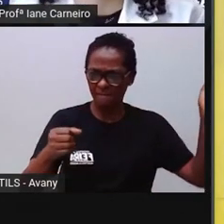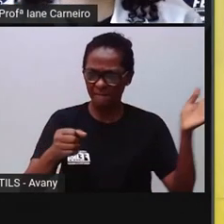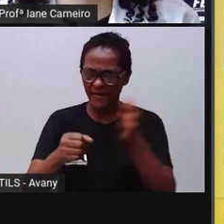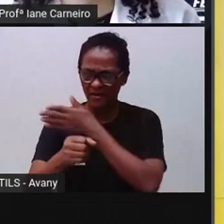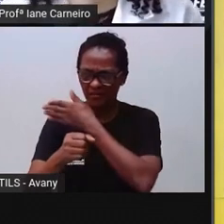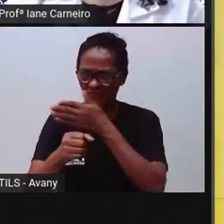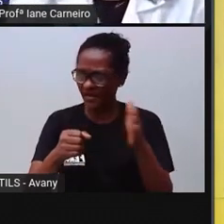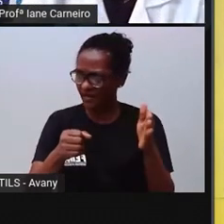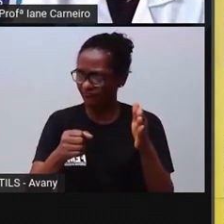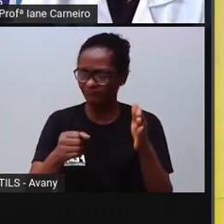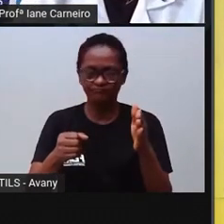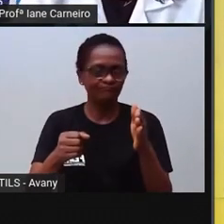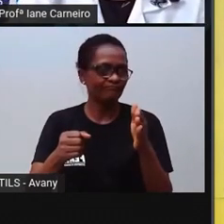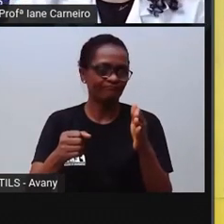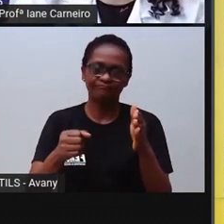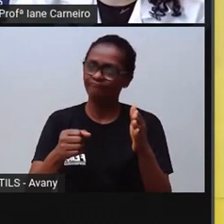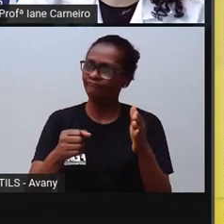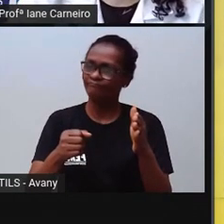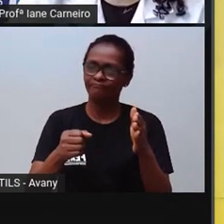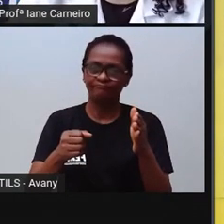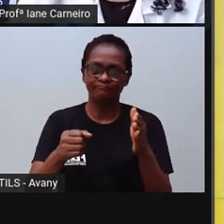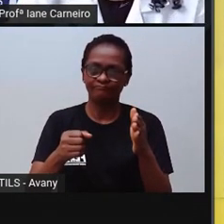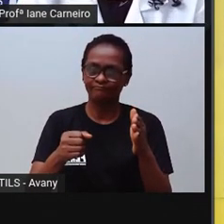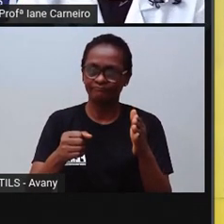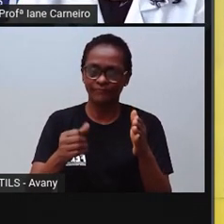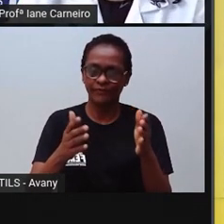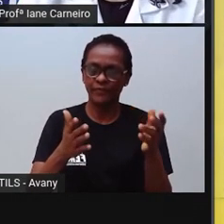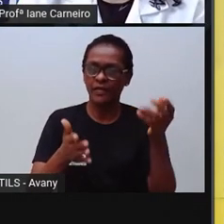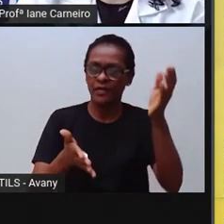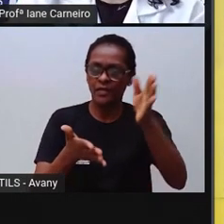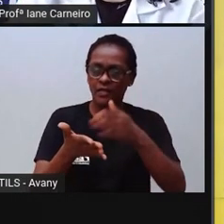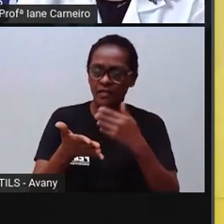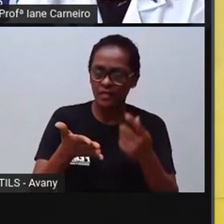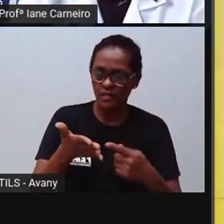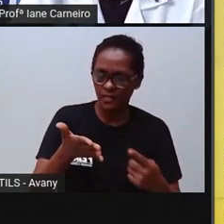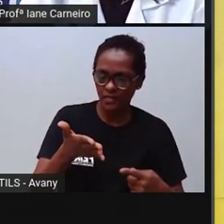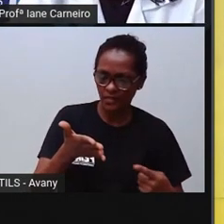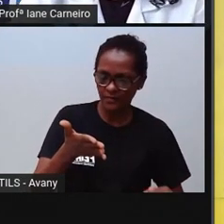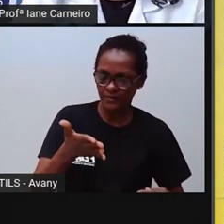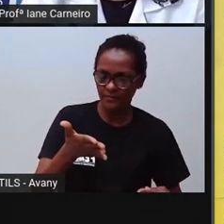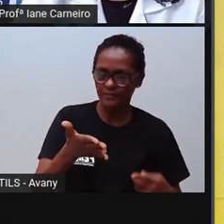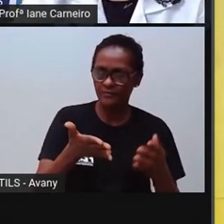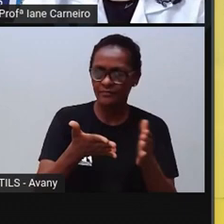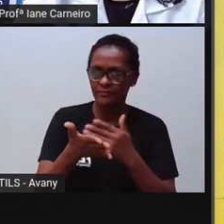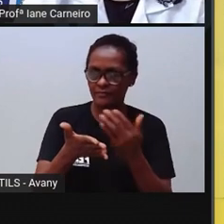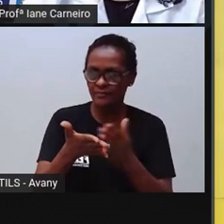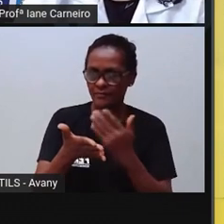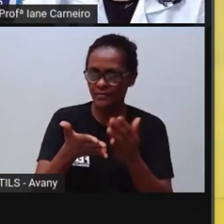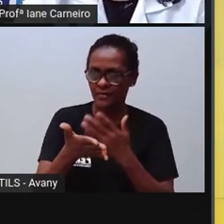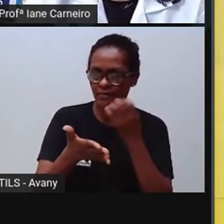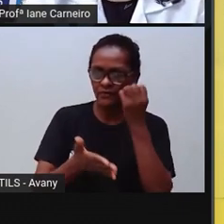Vamos lá, ó. É um livro que foi escrito por Martini Agassi, ó.